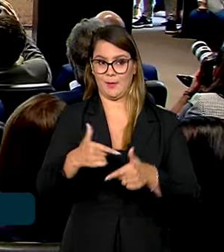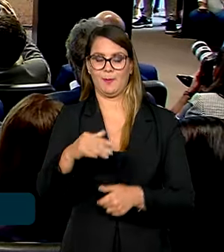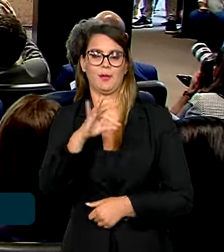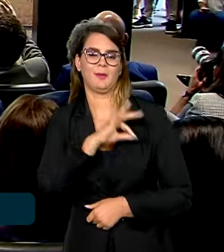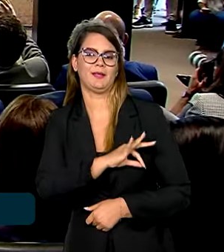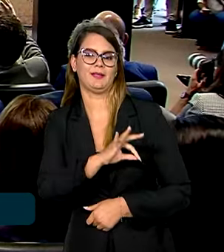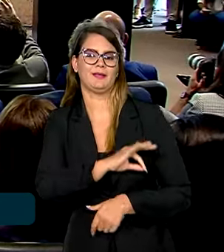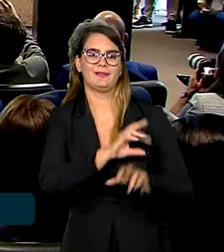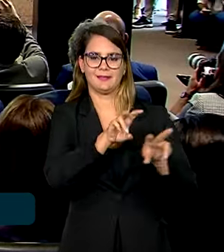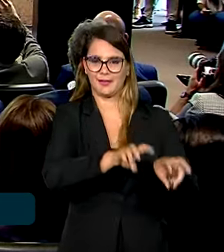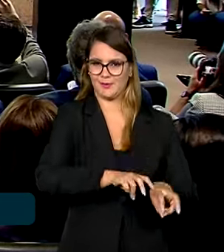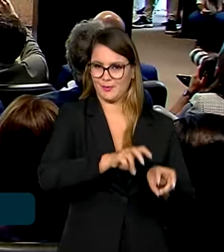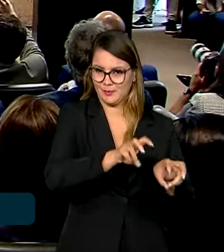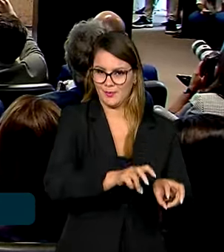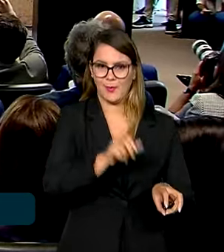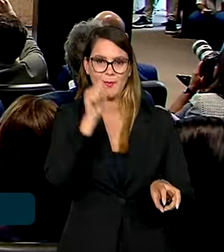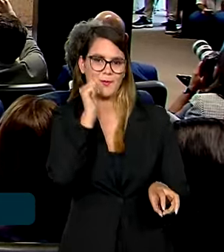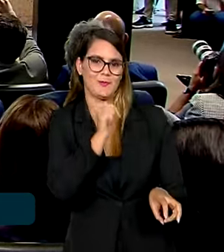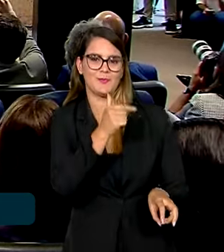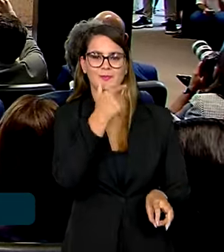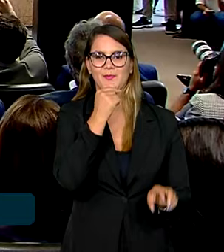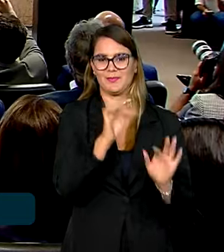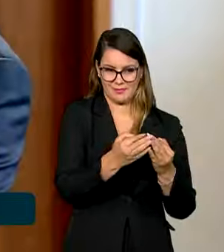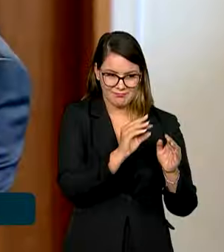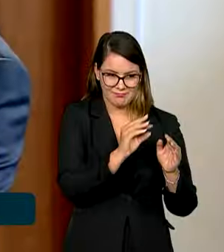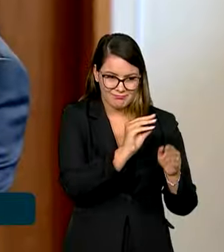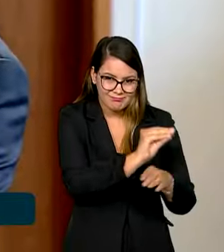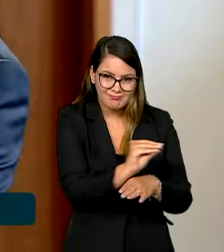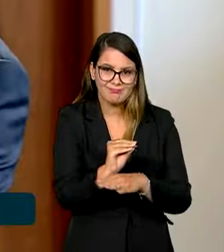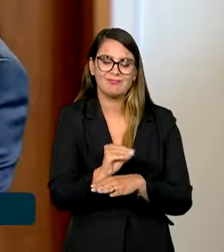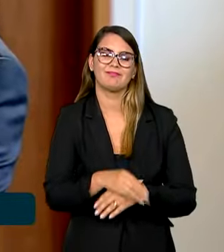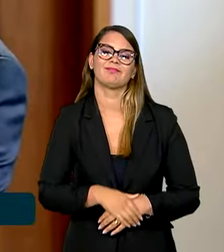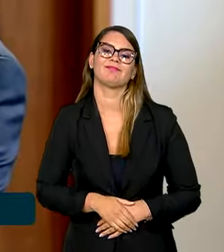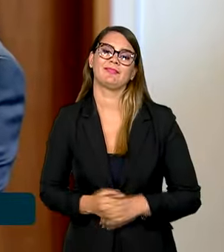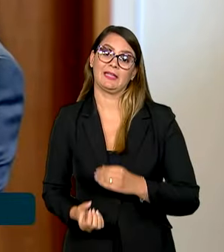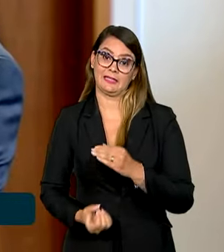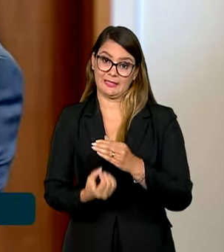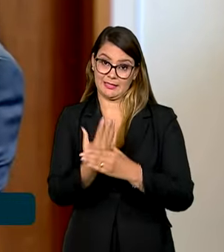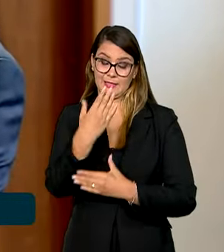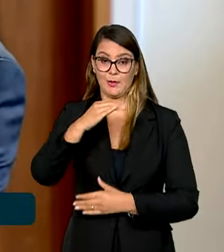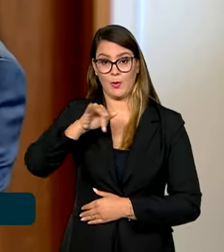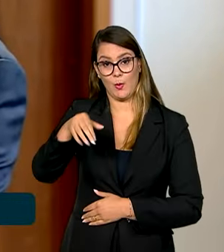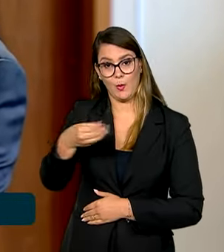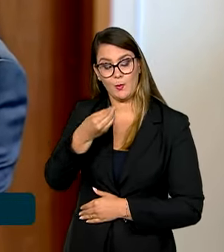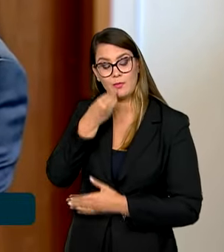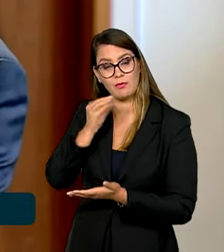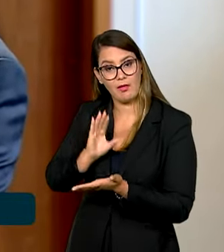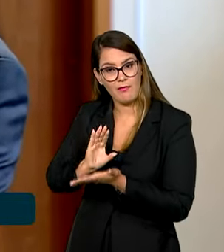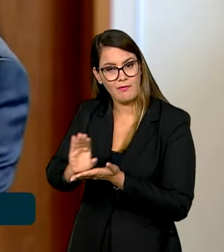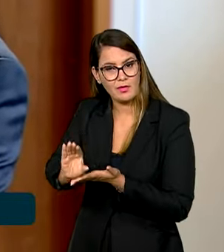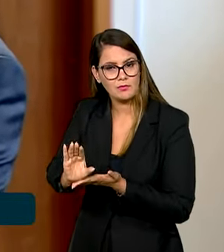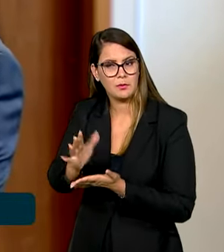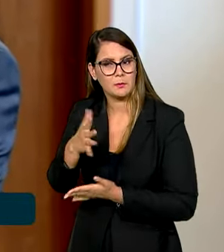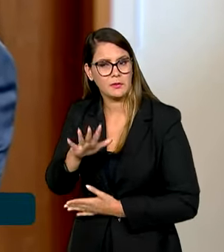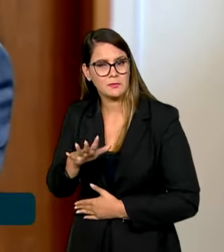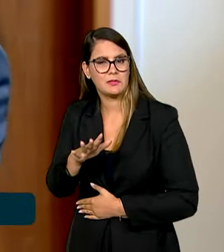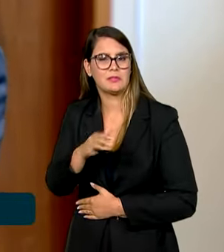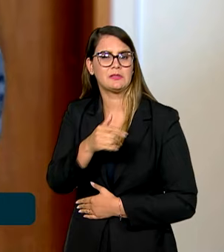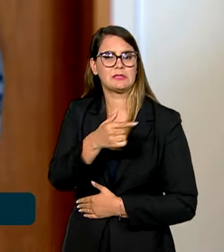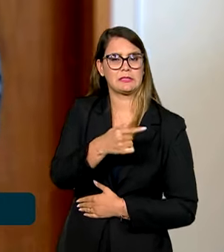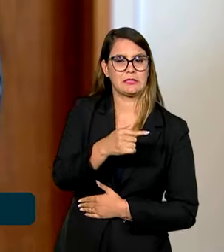de agricultores e agricultoras familiares. Estamos criando uma oportunidade de investimentos da ordem de